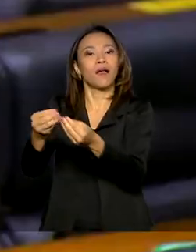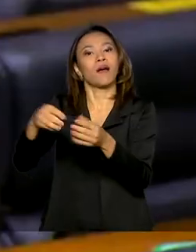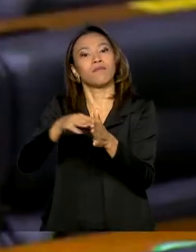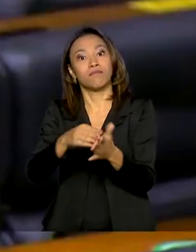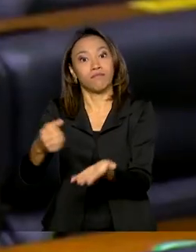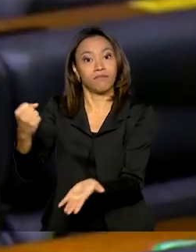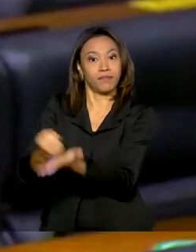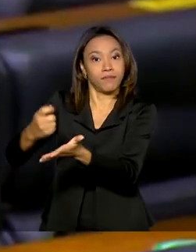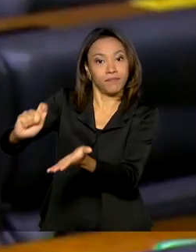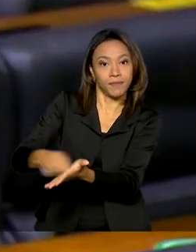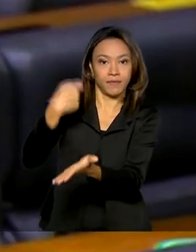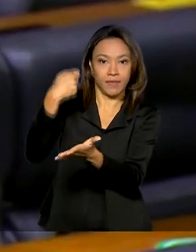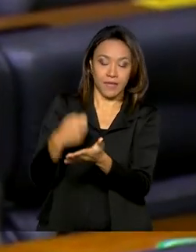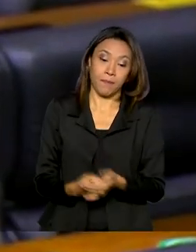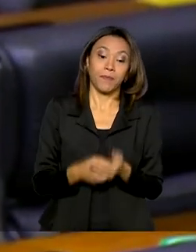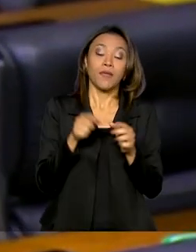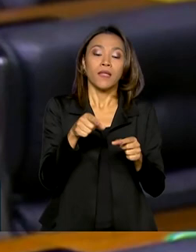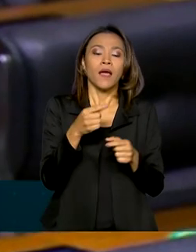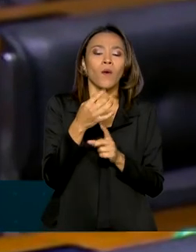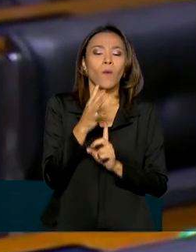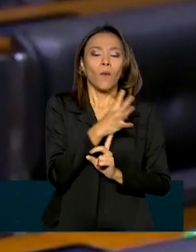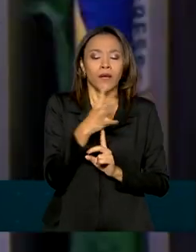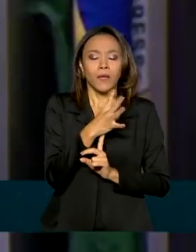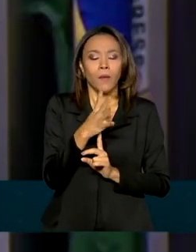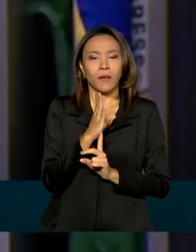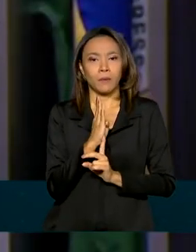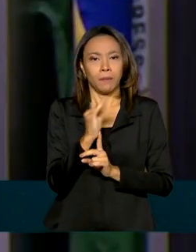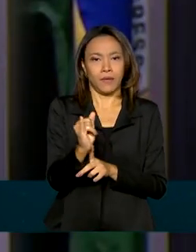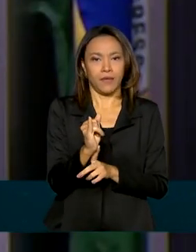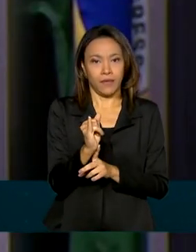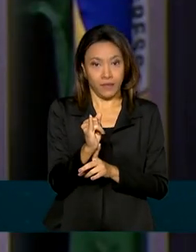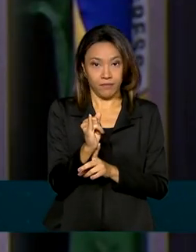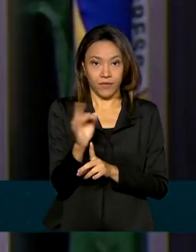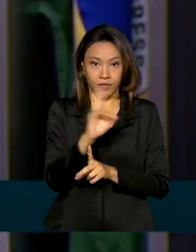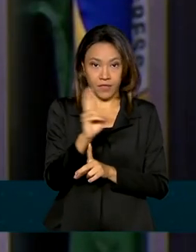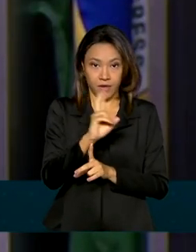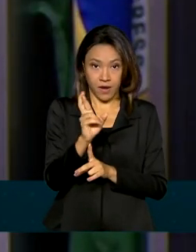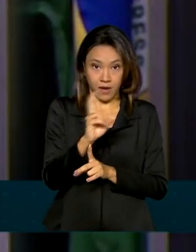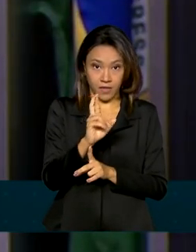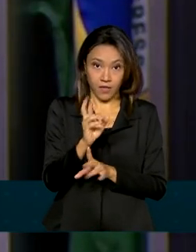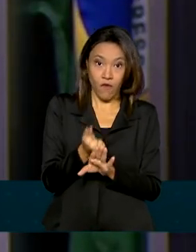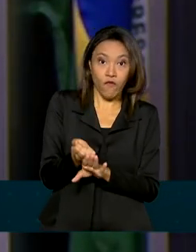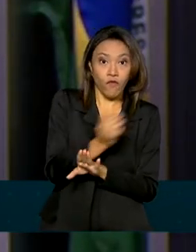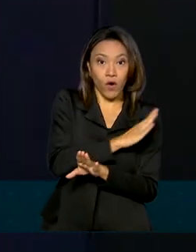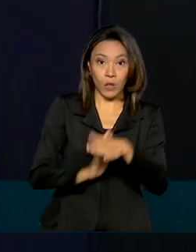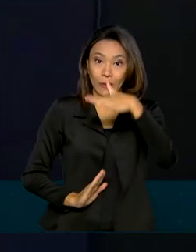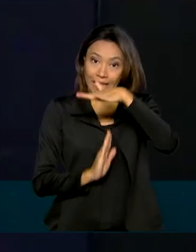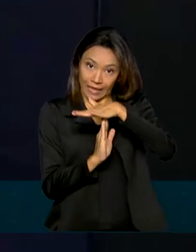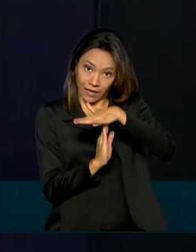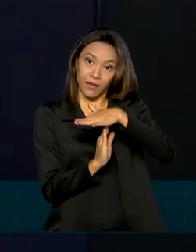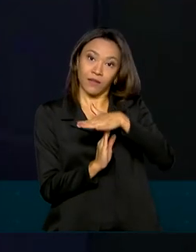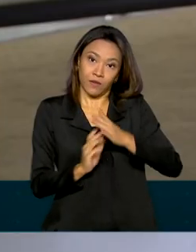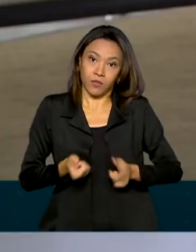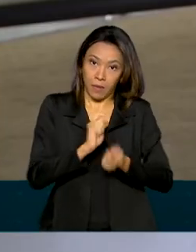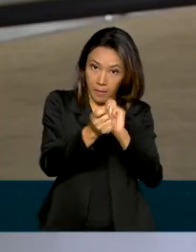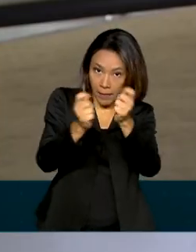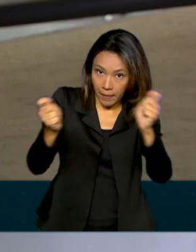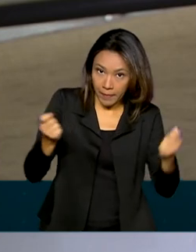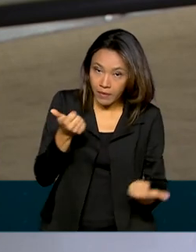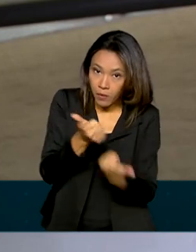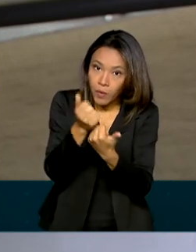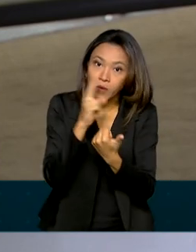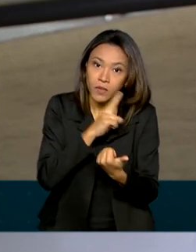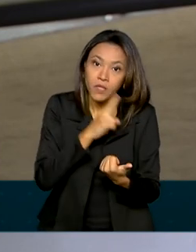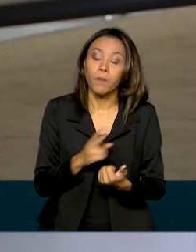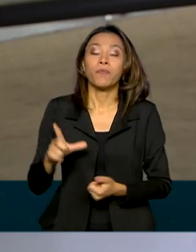aprovada destina 44 bilhões de reais por fora do teto de gastos para o pagamento do auxílio. E, por outro lado, o